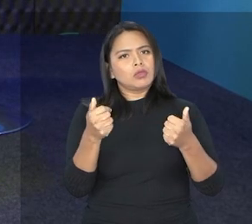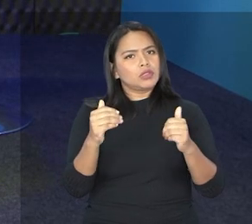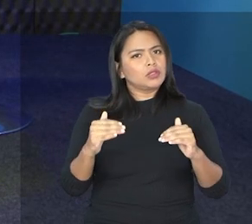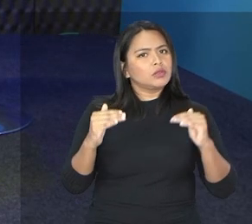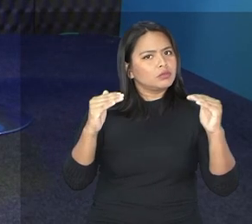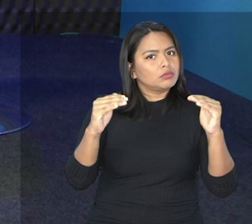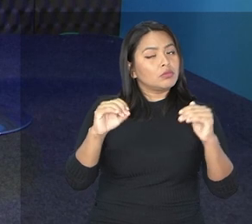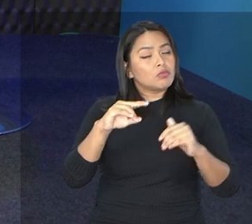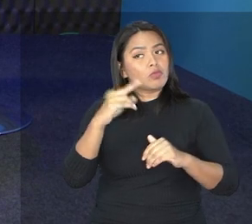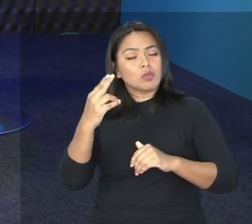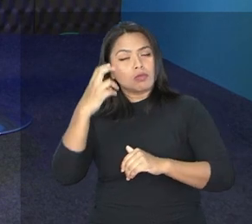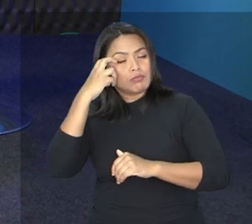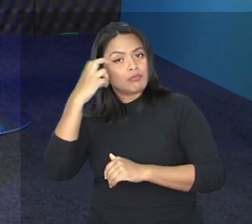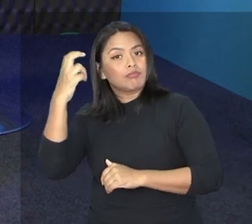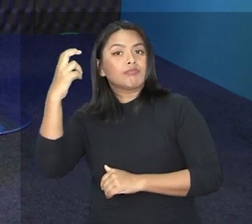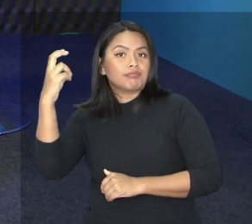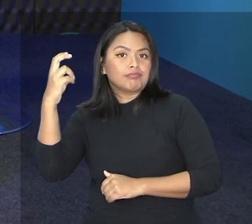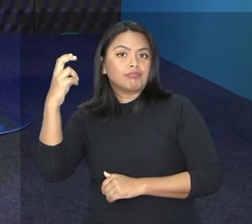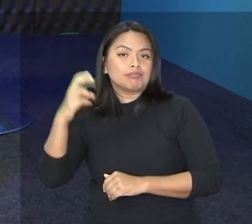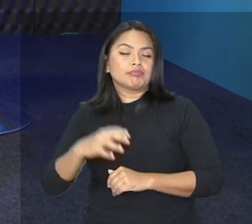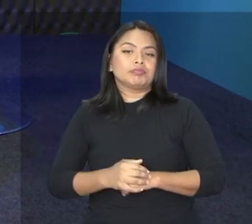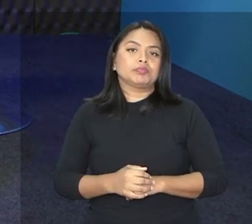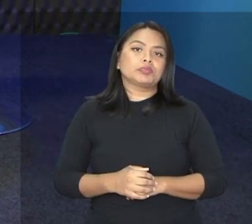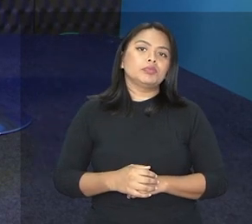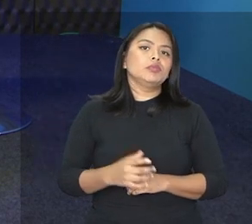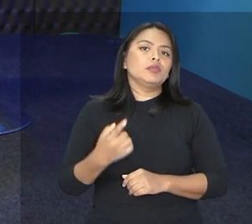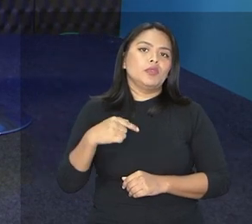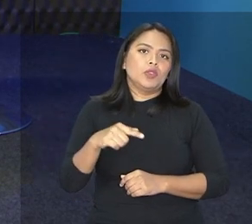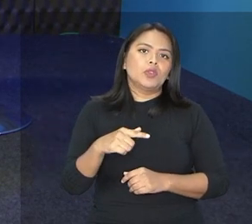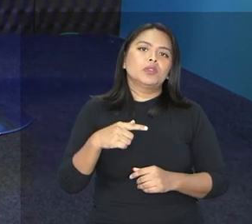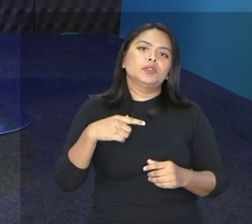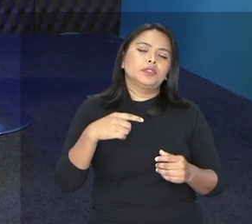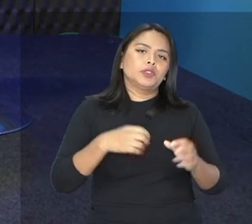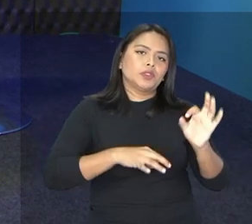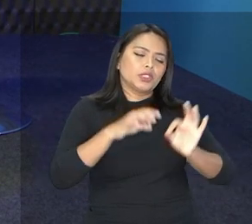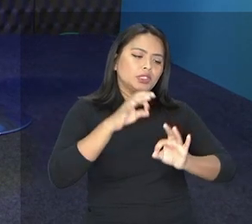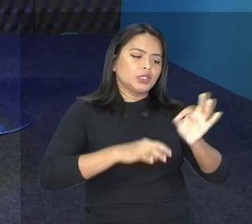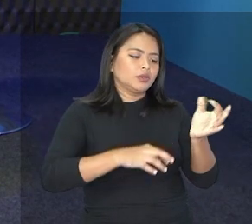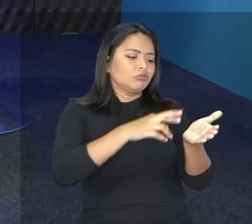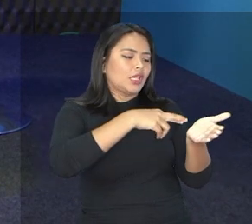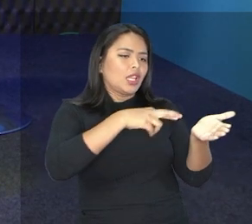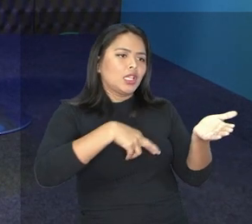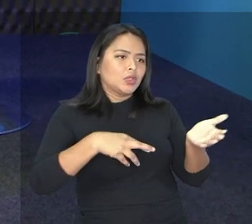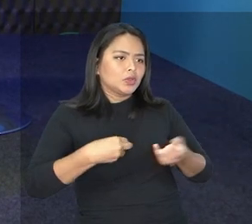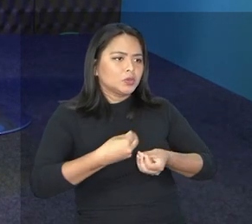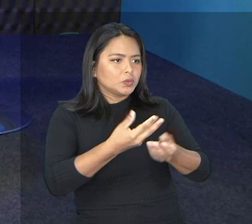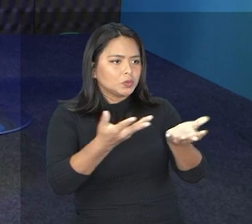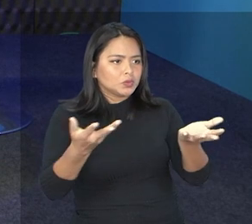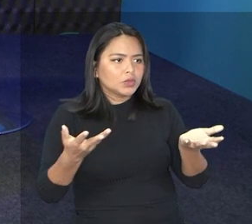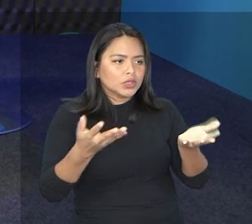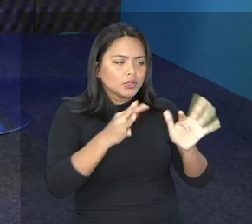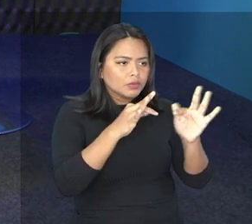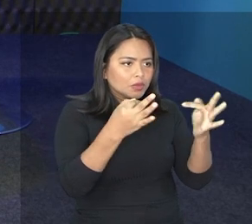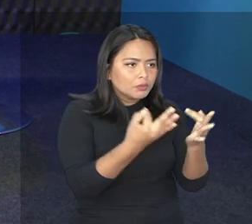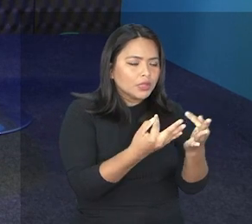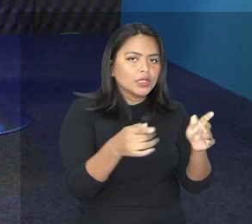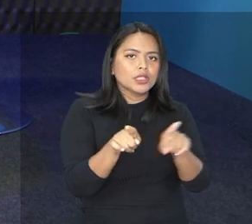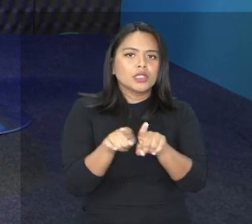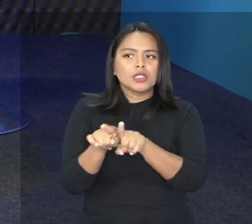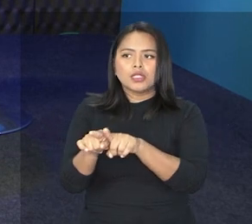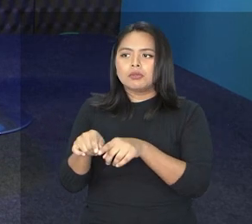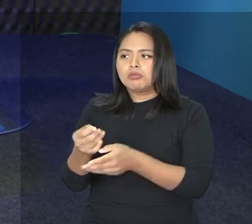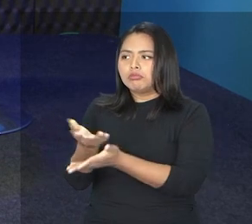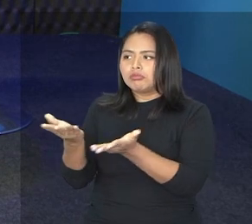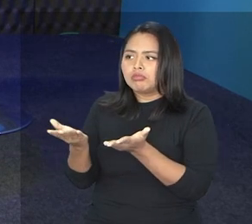habilidades ou de superdotação. então nós apresentamos um relatório à família, apresentamos um relatório também à